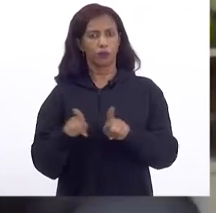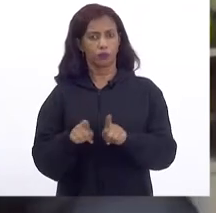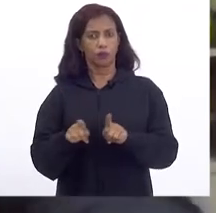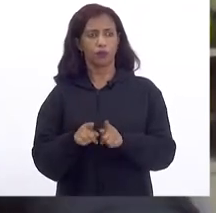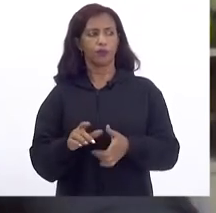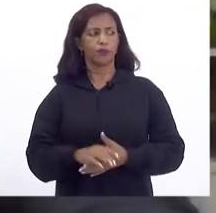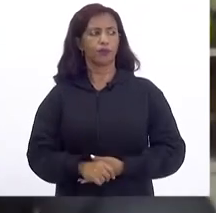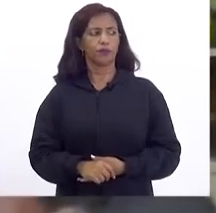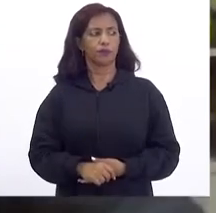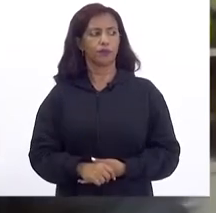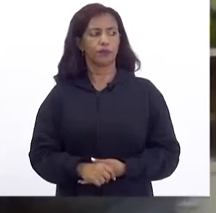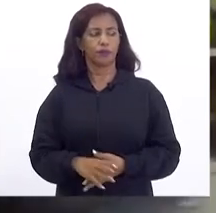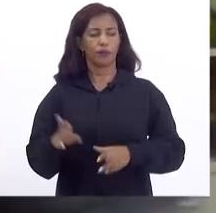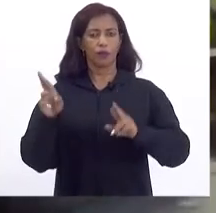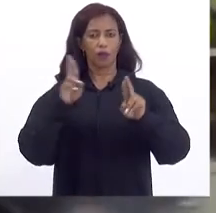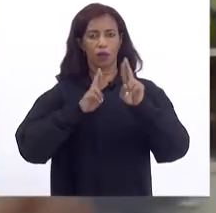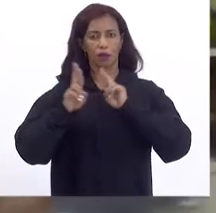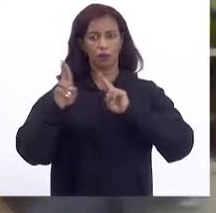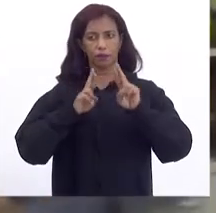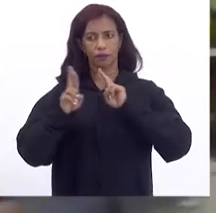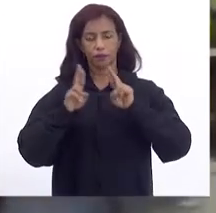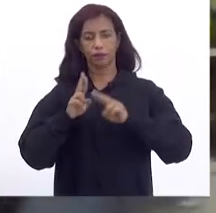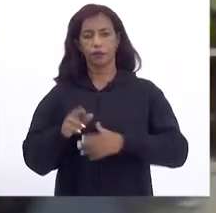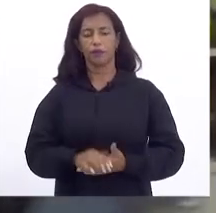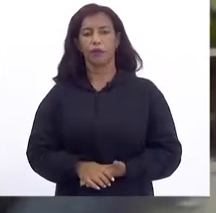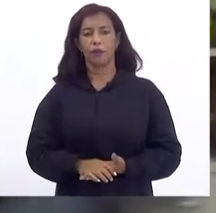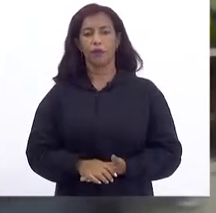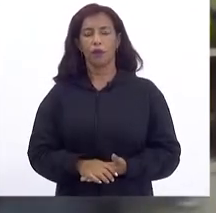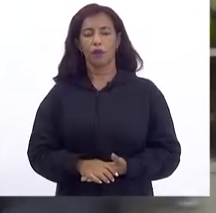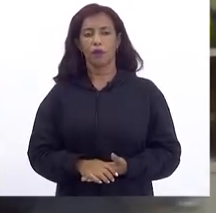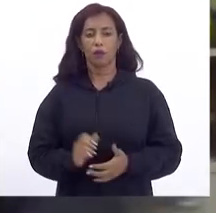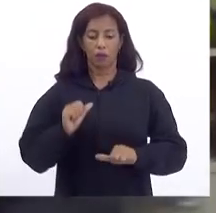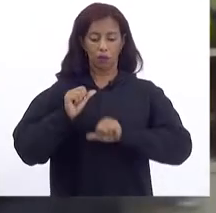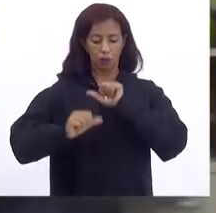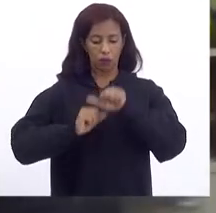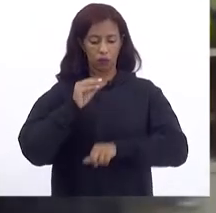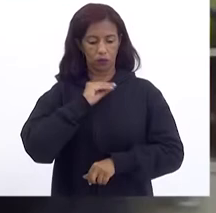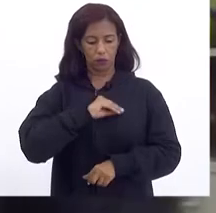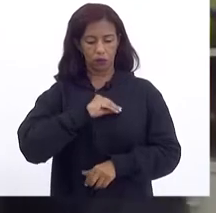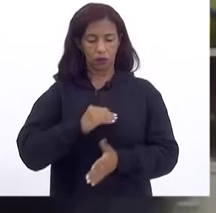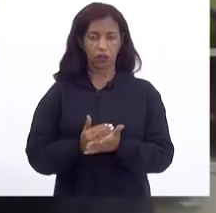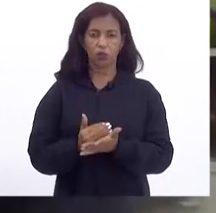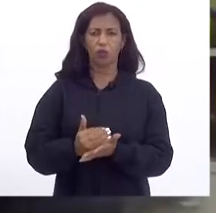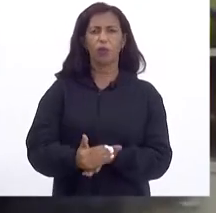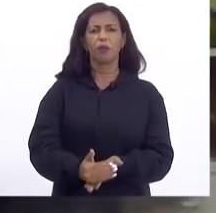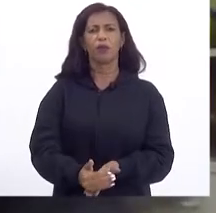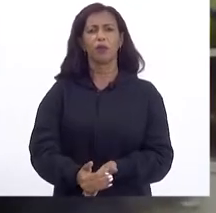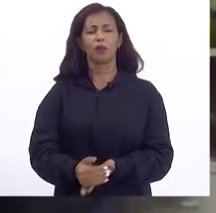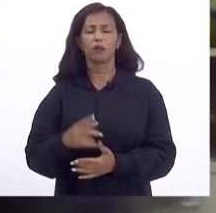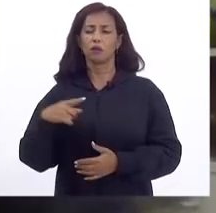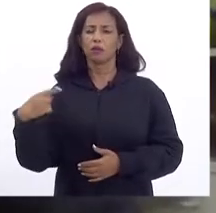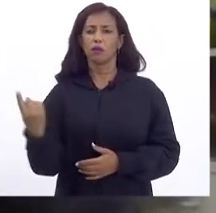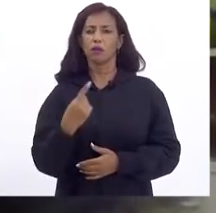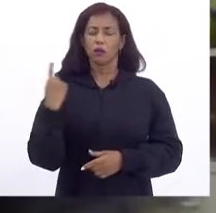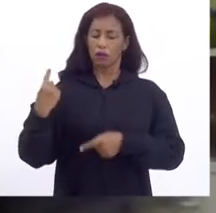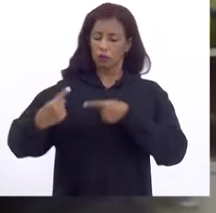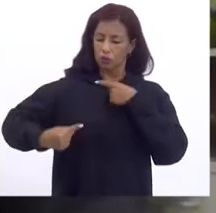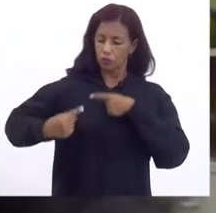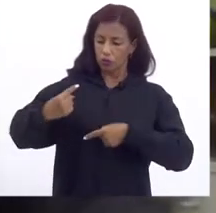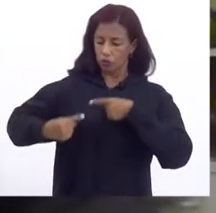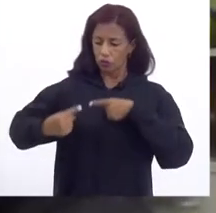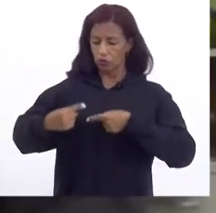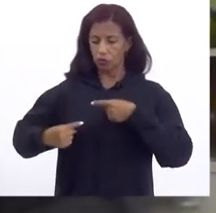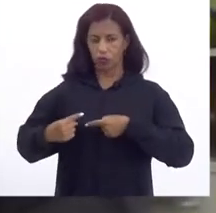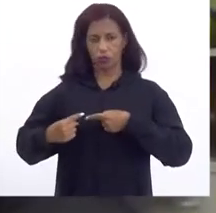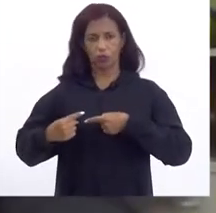Em relação Ao valor Da recomposição Desde o início Quando nós Discutimos Recomposição